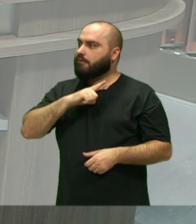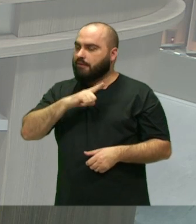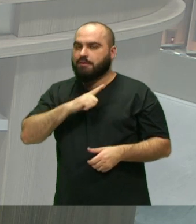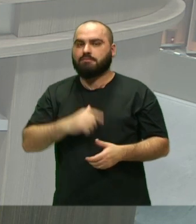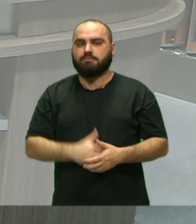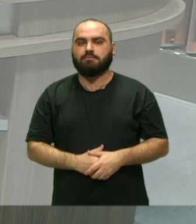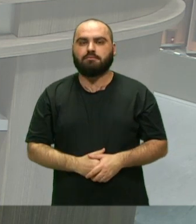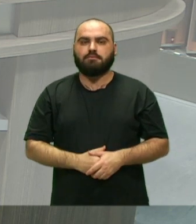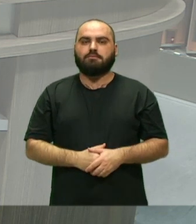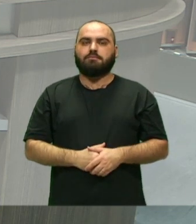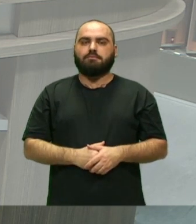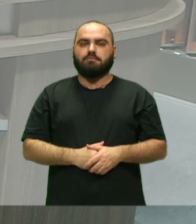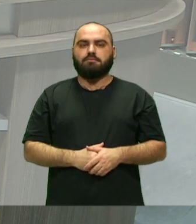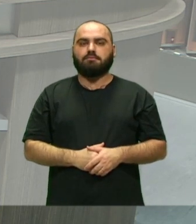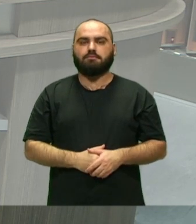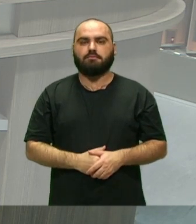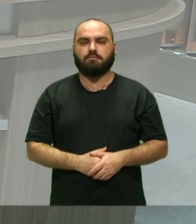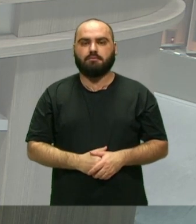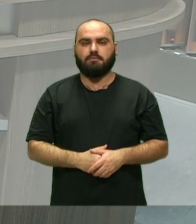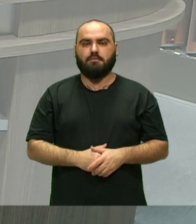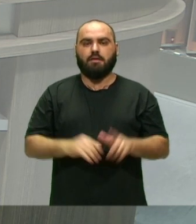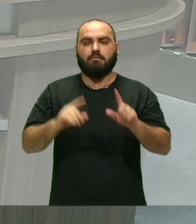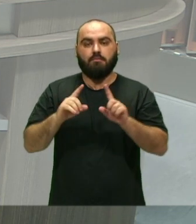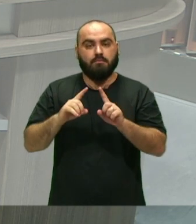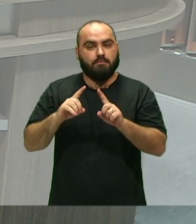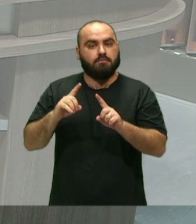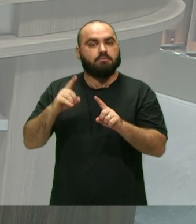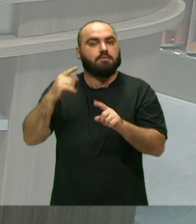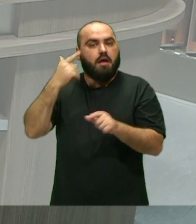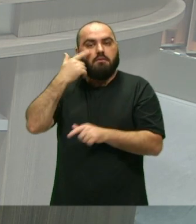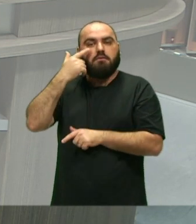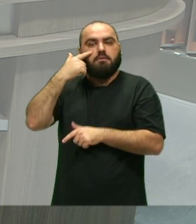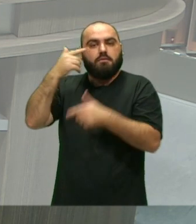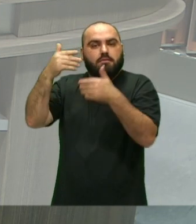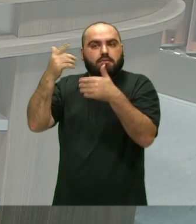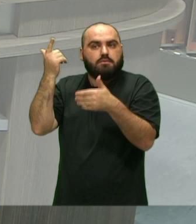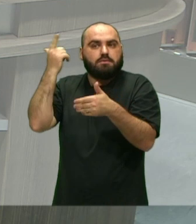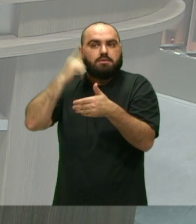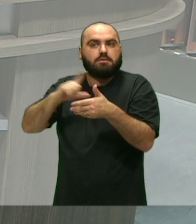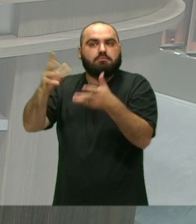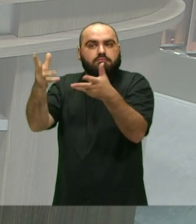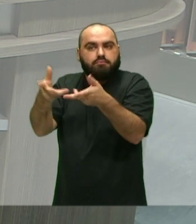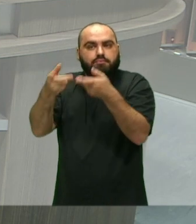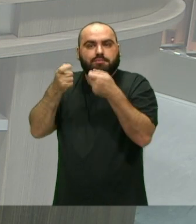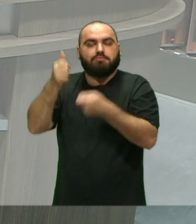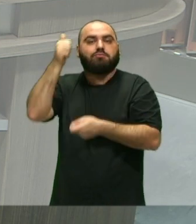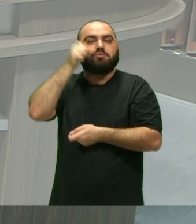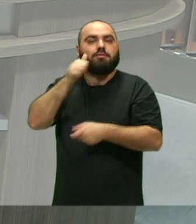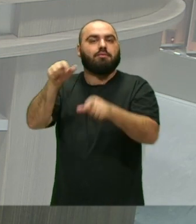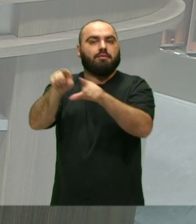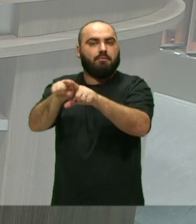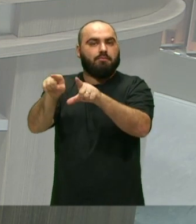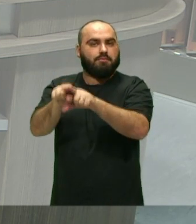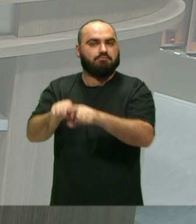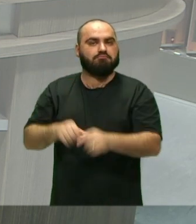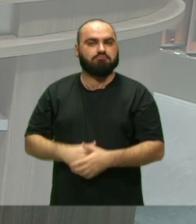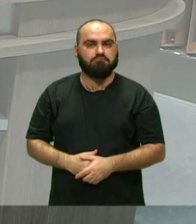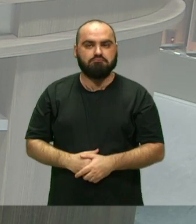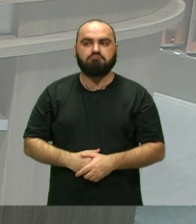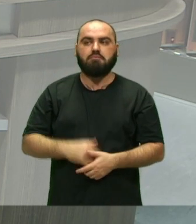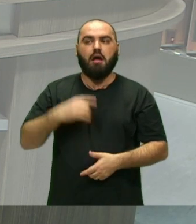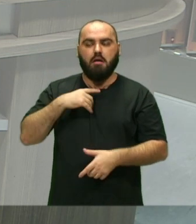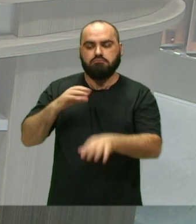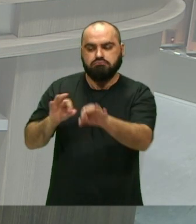Abrimos esse leque Né? Mais um braço De trabalho De luta Para acolher Essas mulheres Também A gente primeiro Se organizou Enquanto